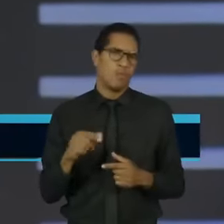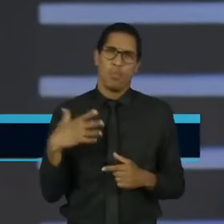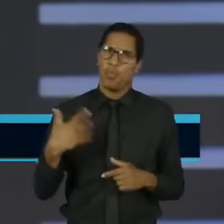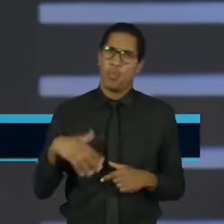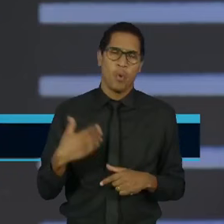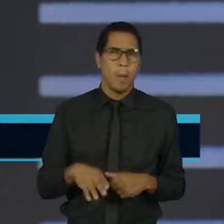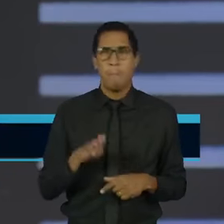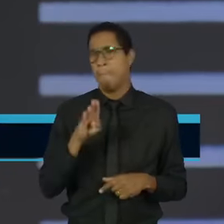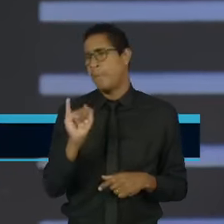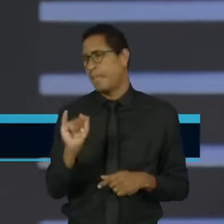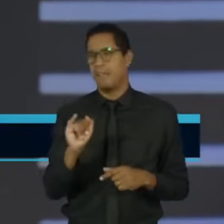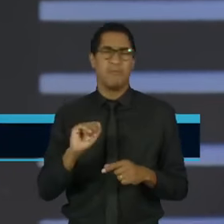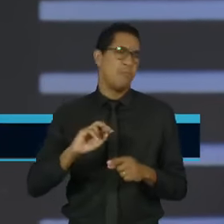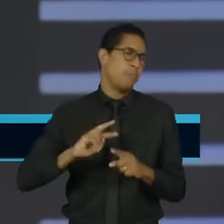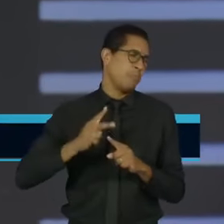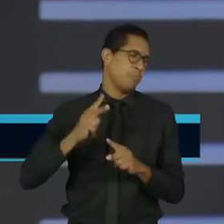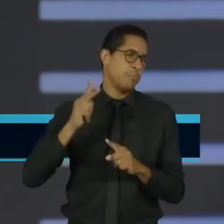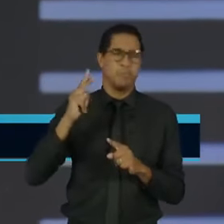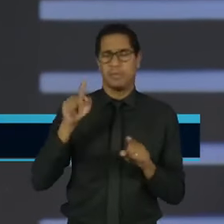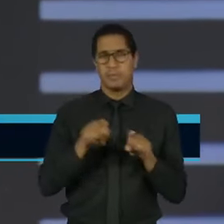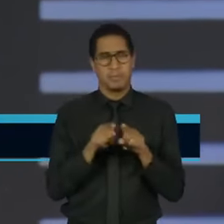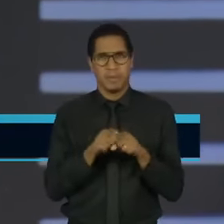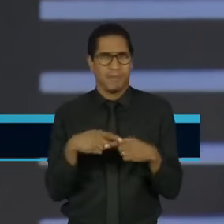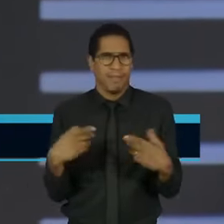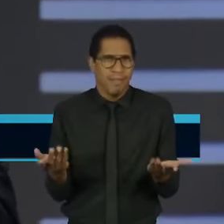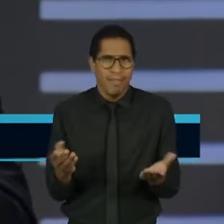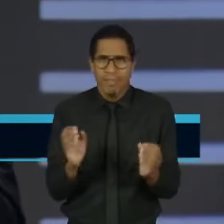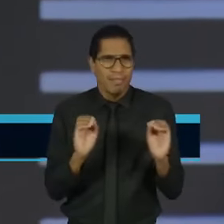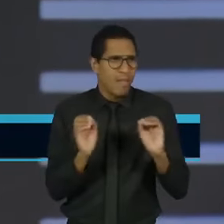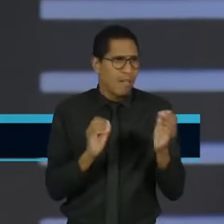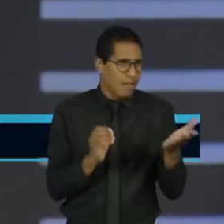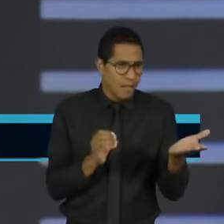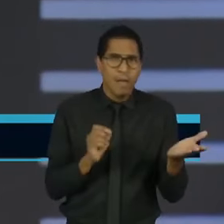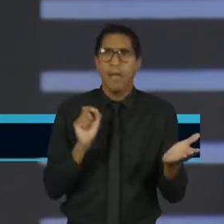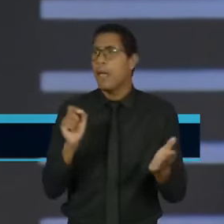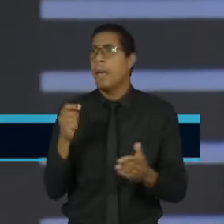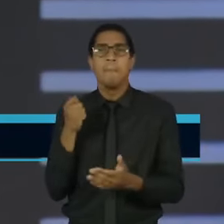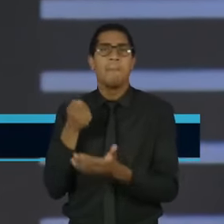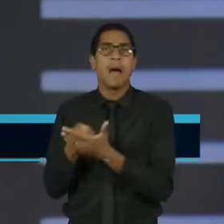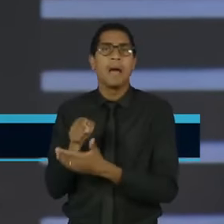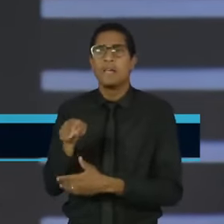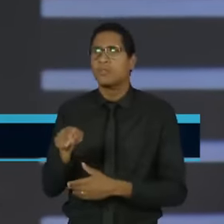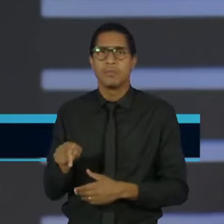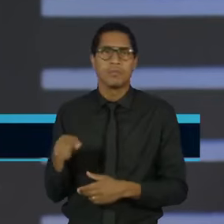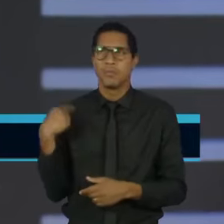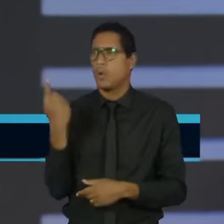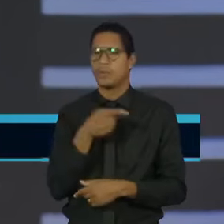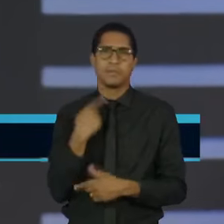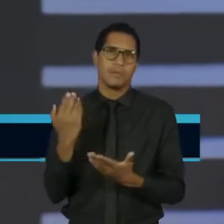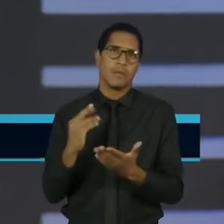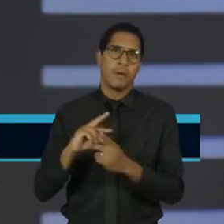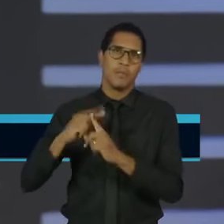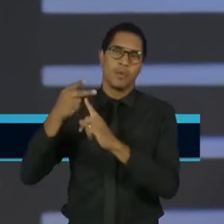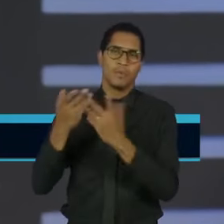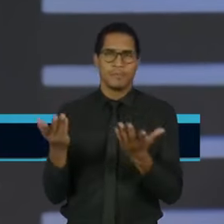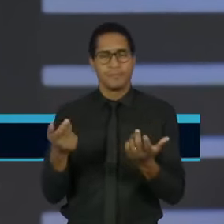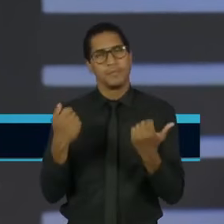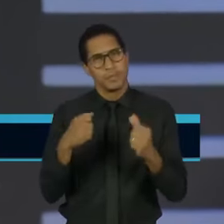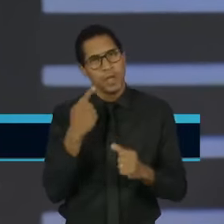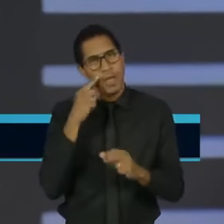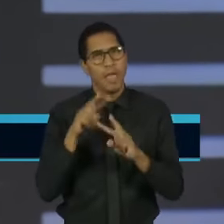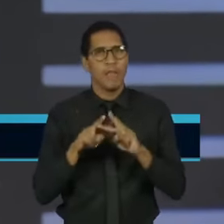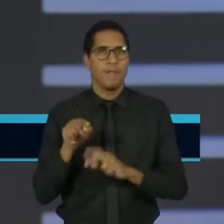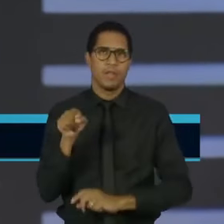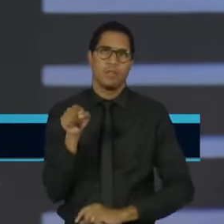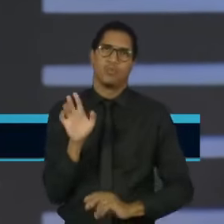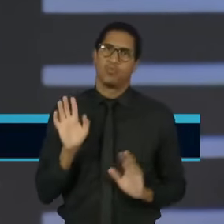São bilhões e bilhões que se desonera para um setor, nós pagamos a conta. Então, isso tem que ser revisto e acho que